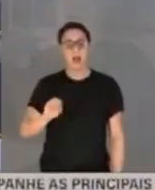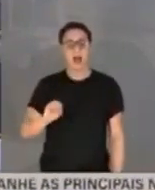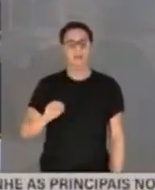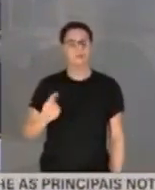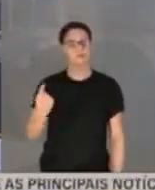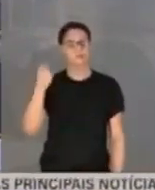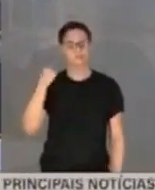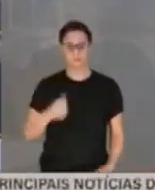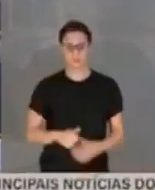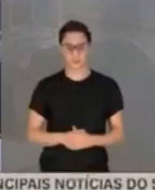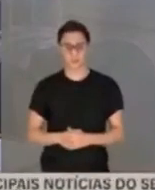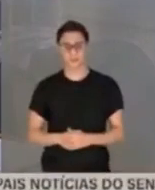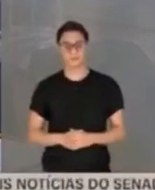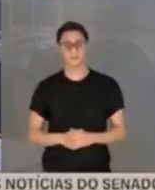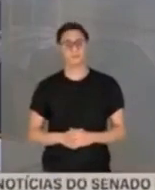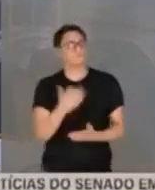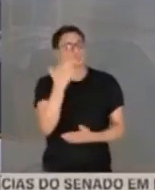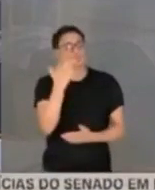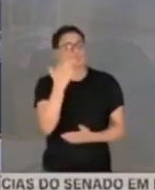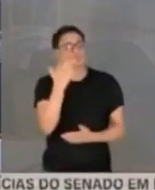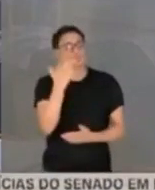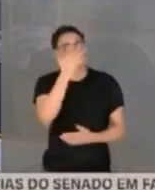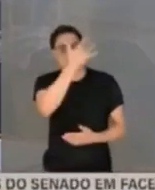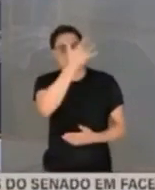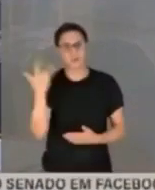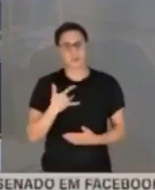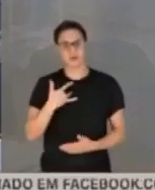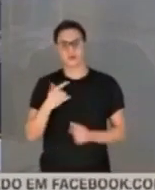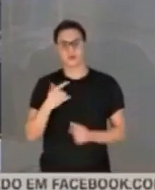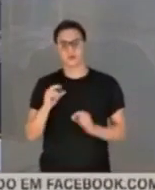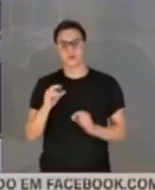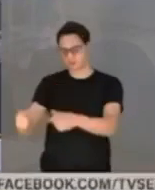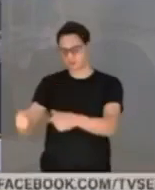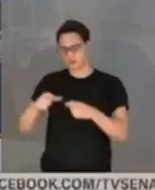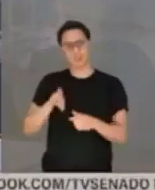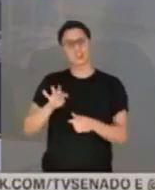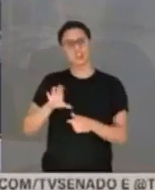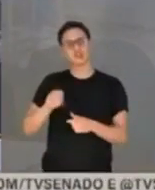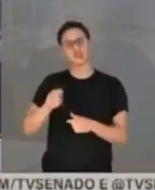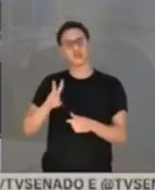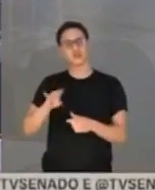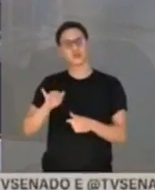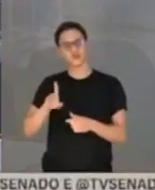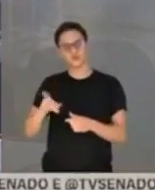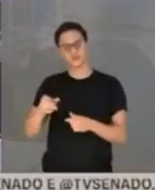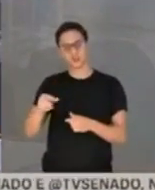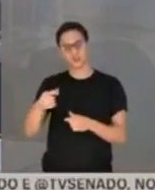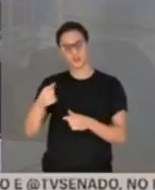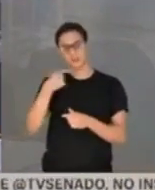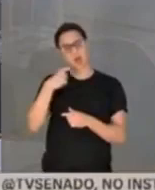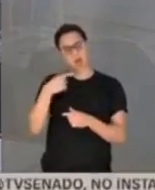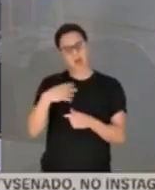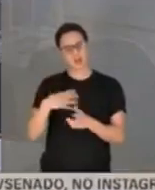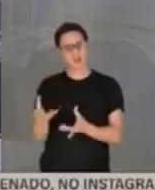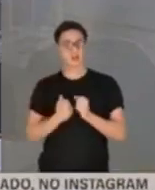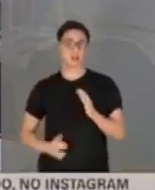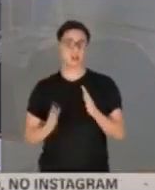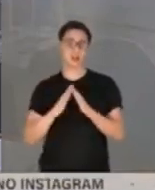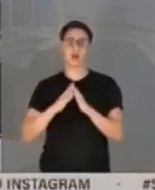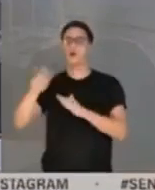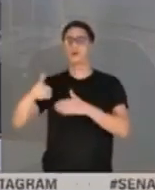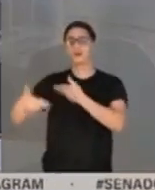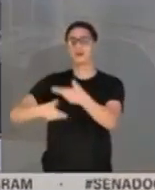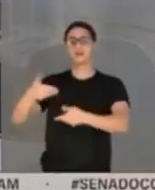março. Era gente recebendo kit Covid em casa, era kit Covid e outros tratamentos dentro da preventicênio,